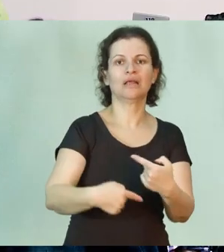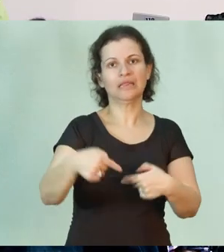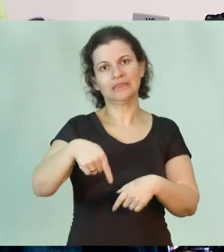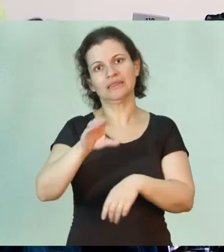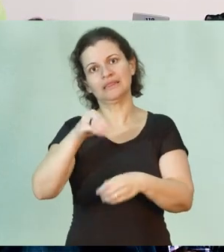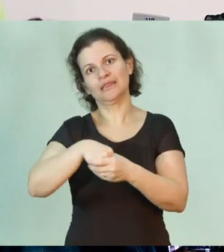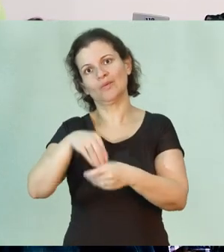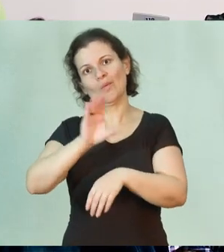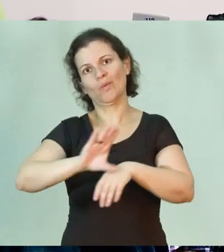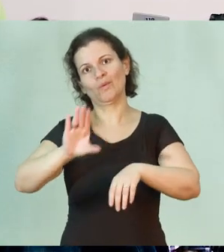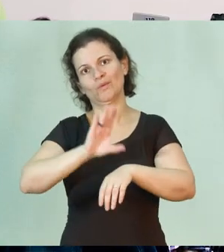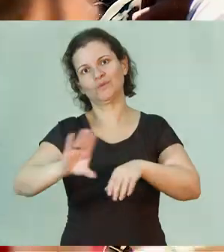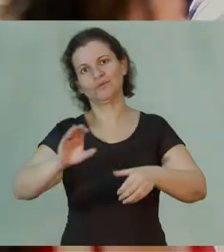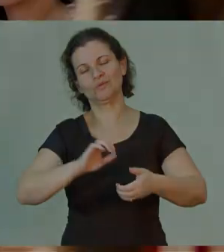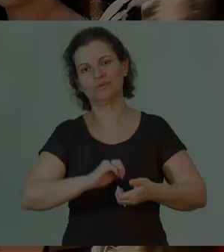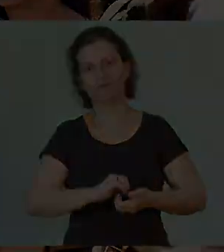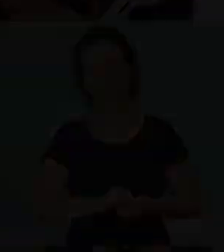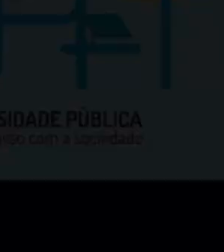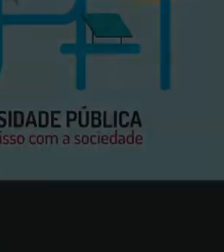curso.